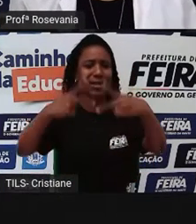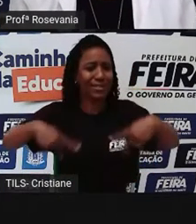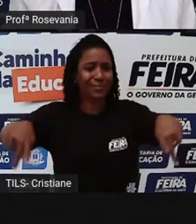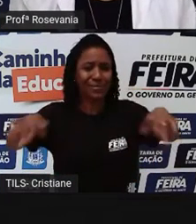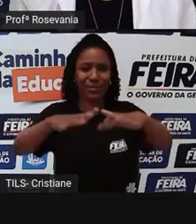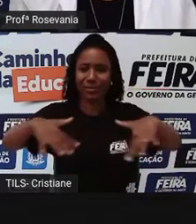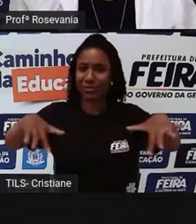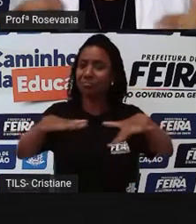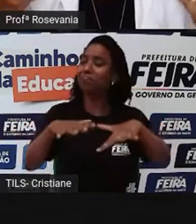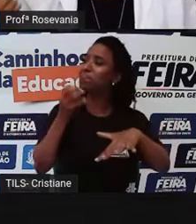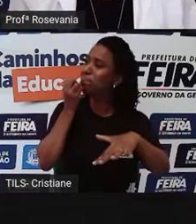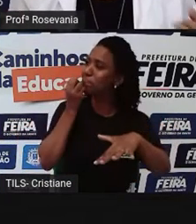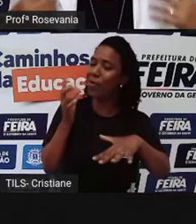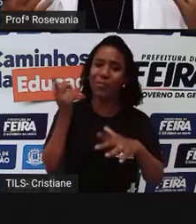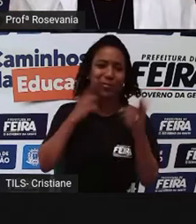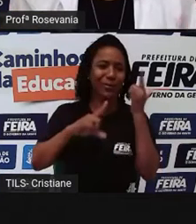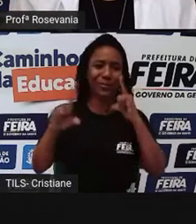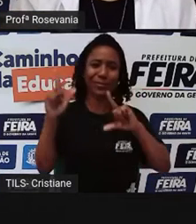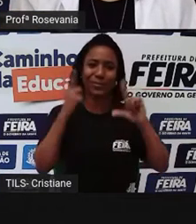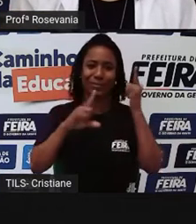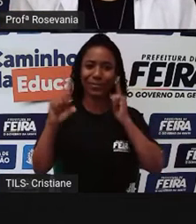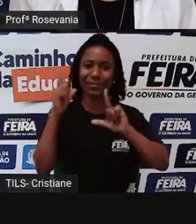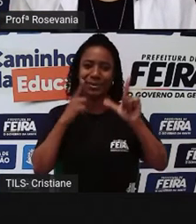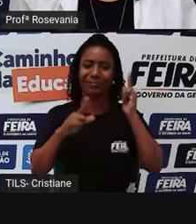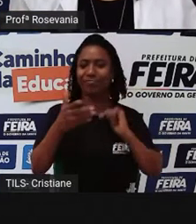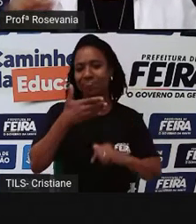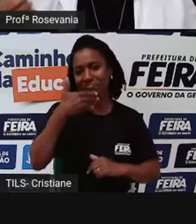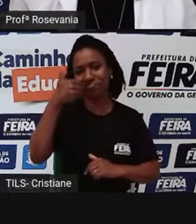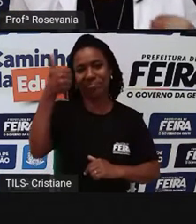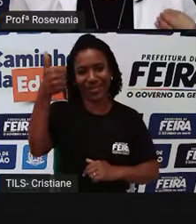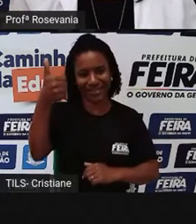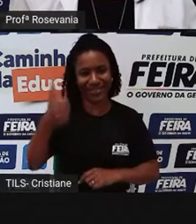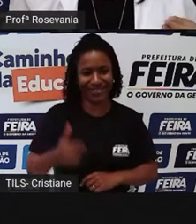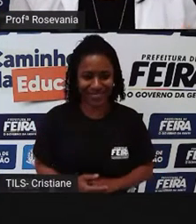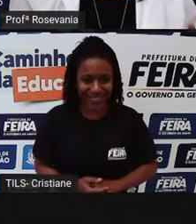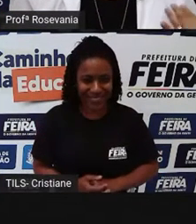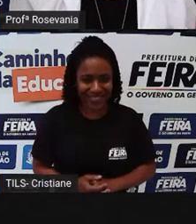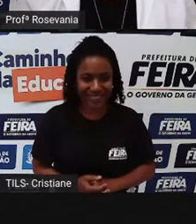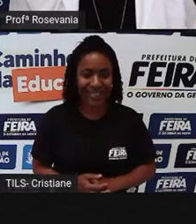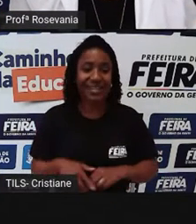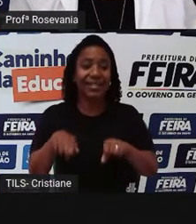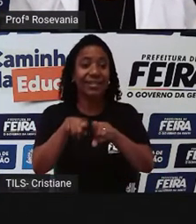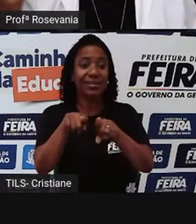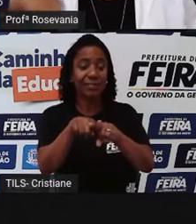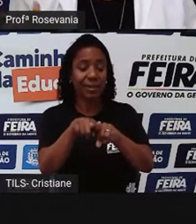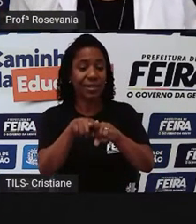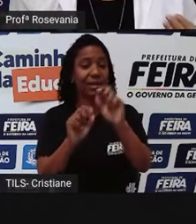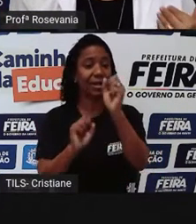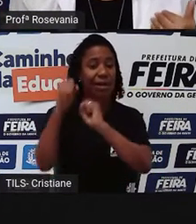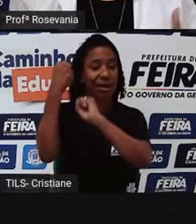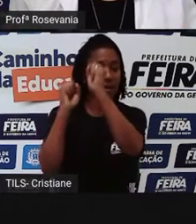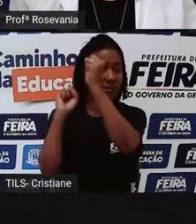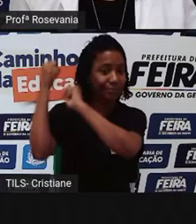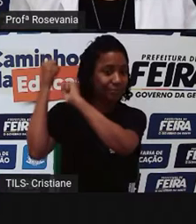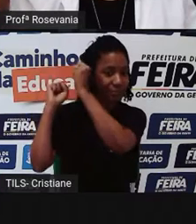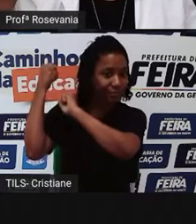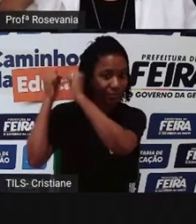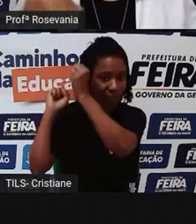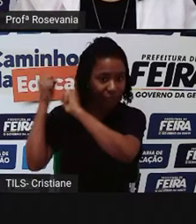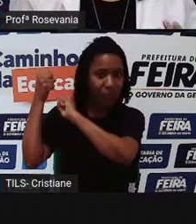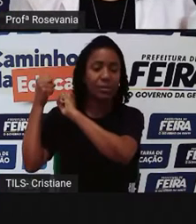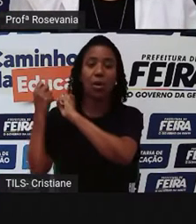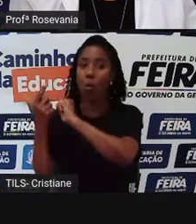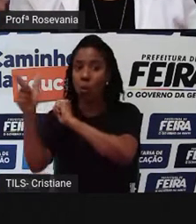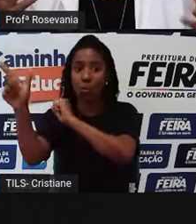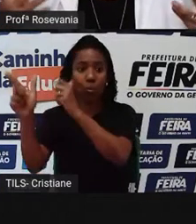acaba se beneficiando com esses serviços que chegam. Sem falar que a indústria também atrai uma série de outras fábricas,